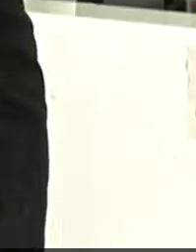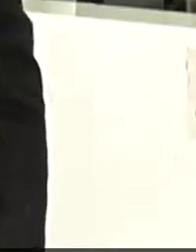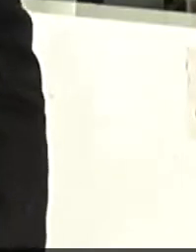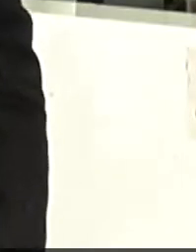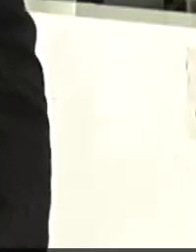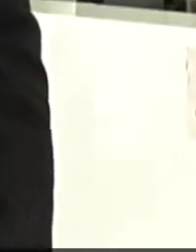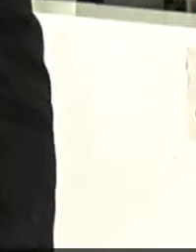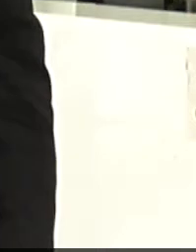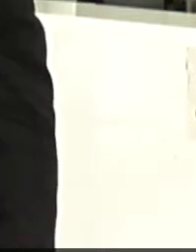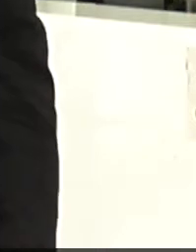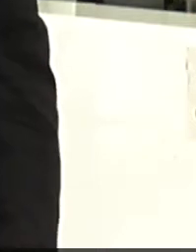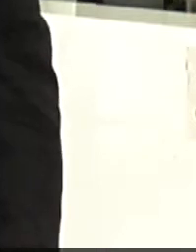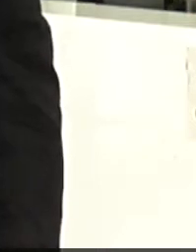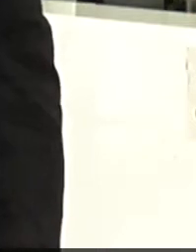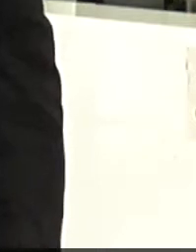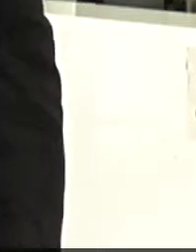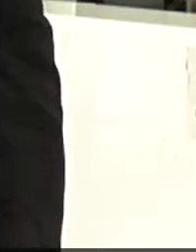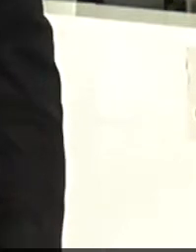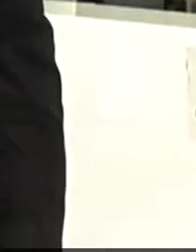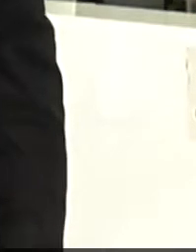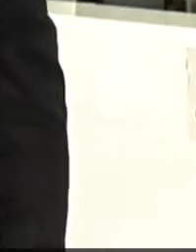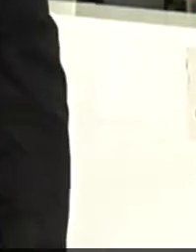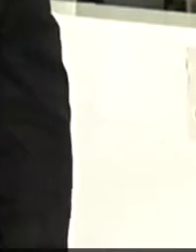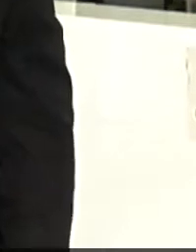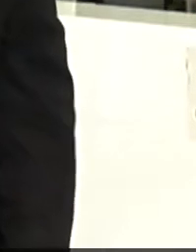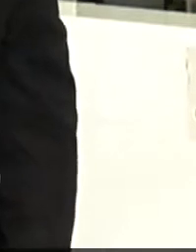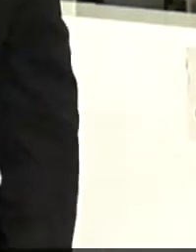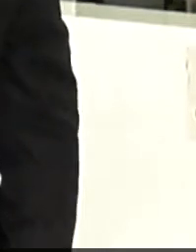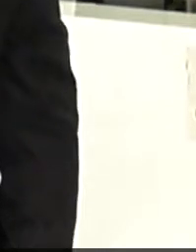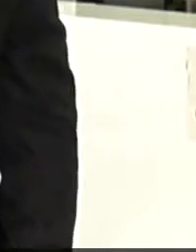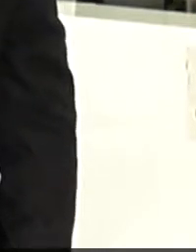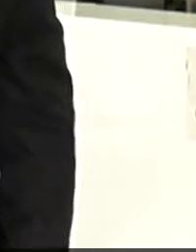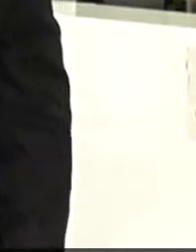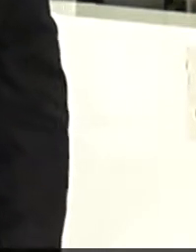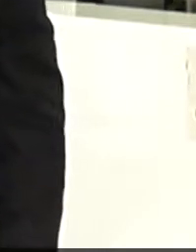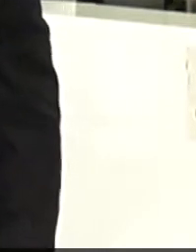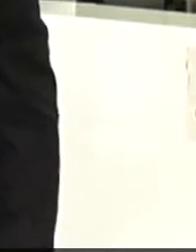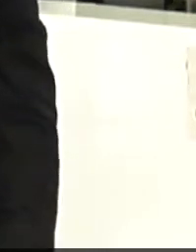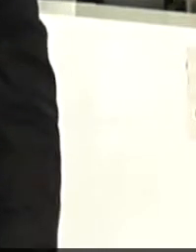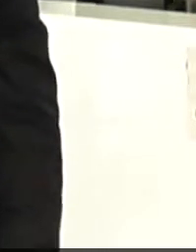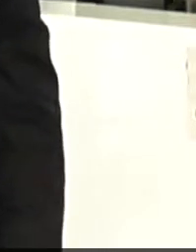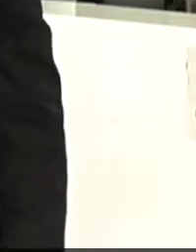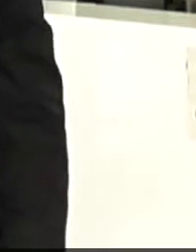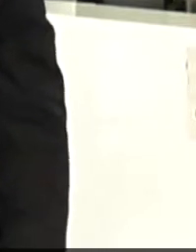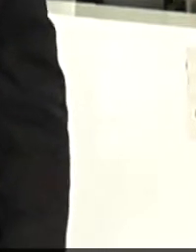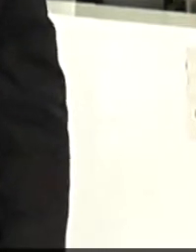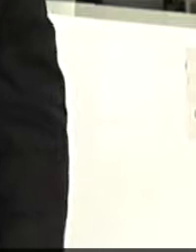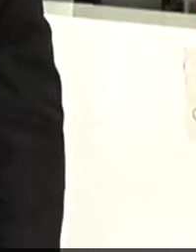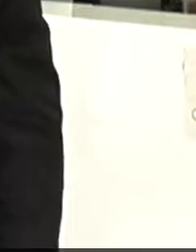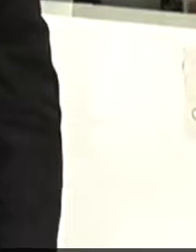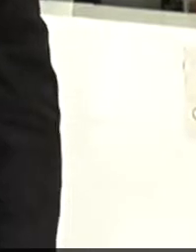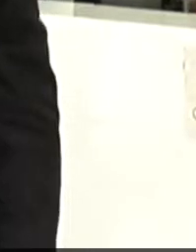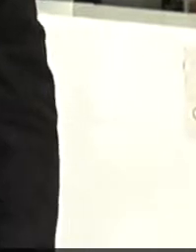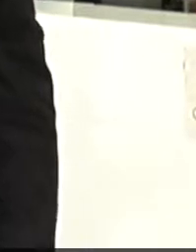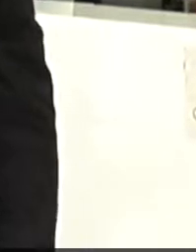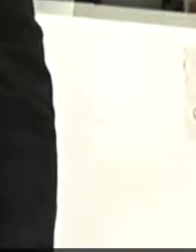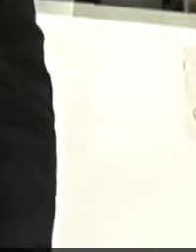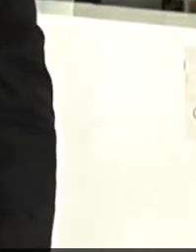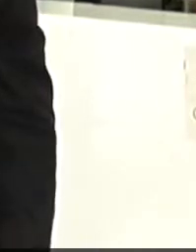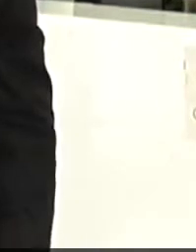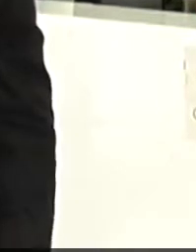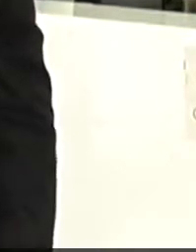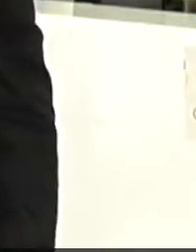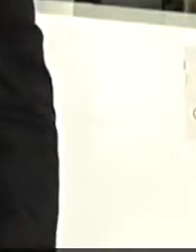procuradores... A gente teve que interromper, então, a exibição desse material, dessa